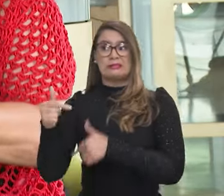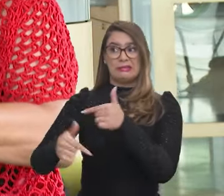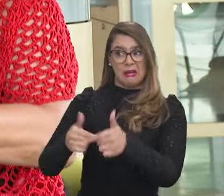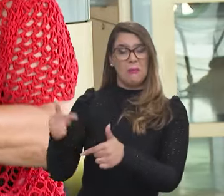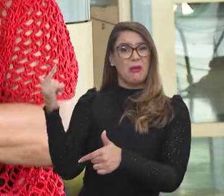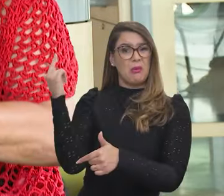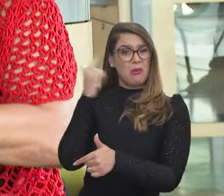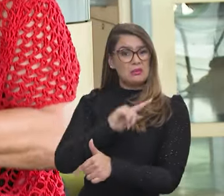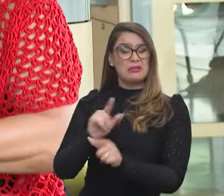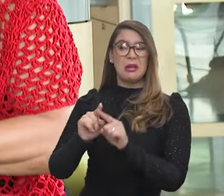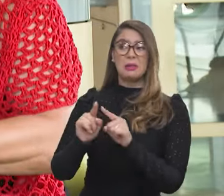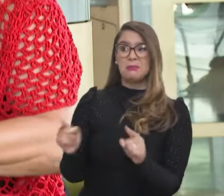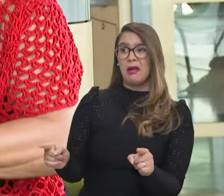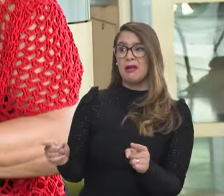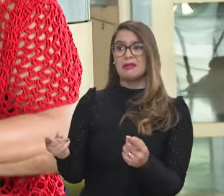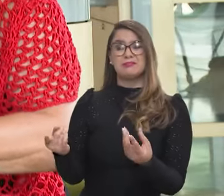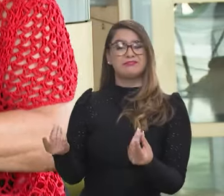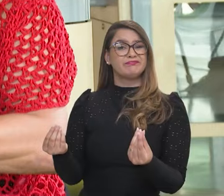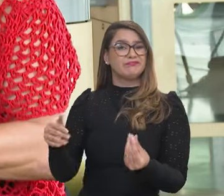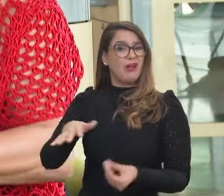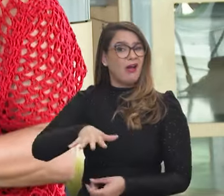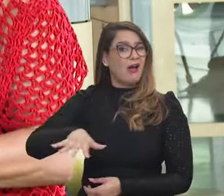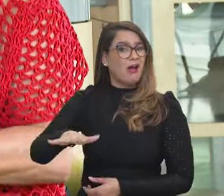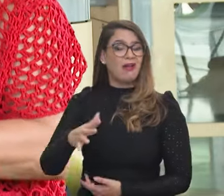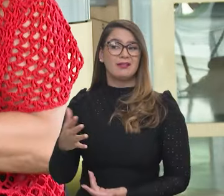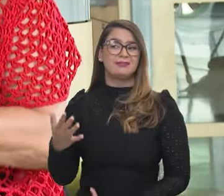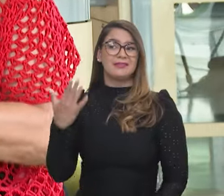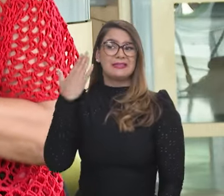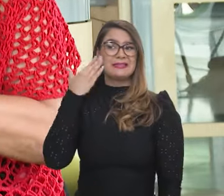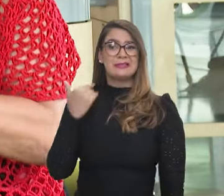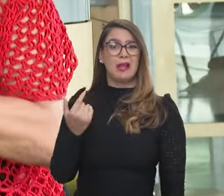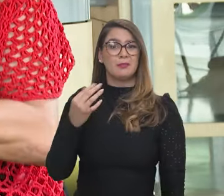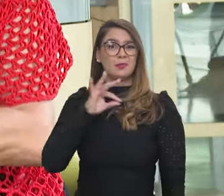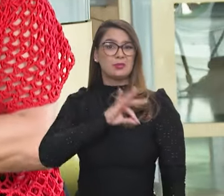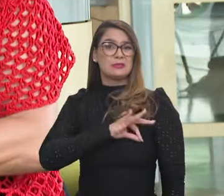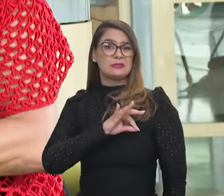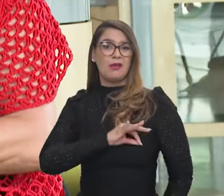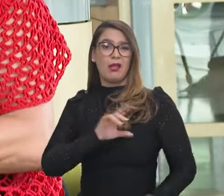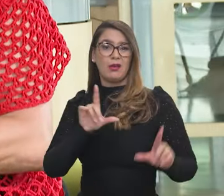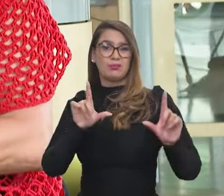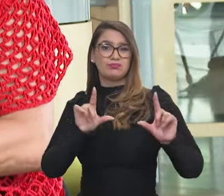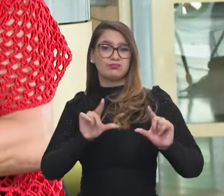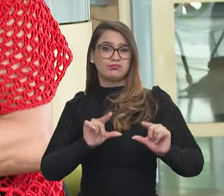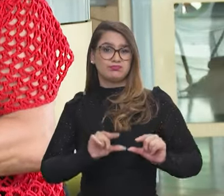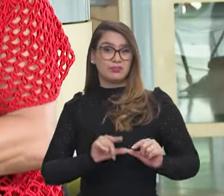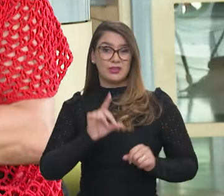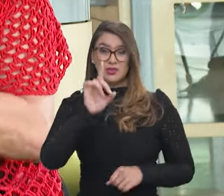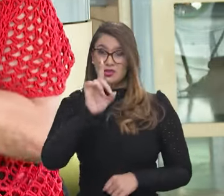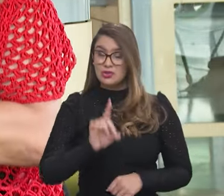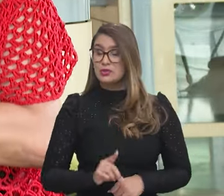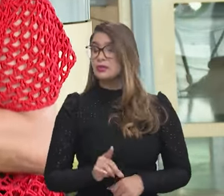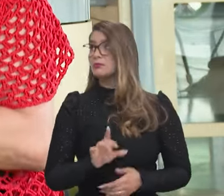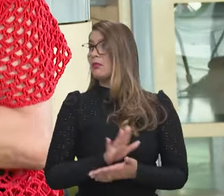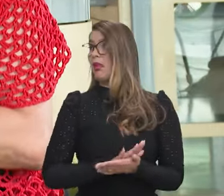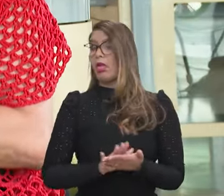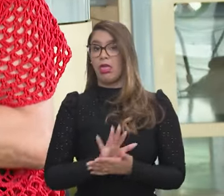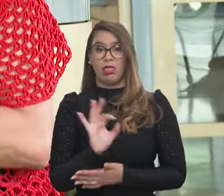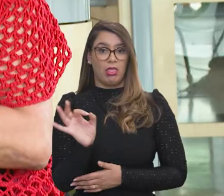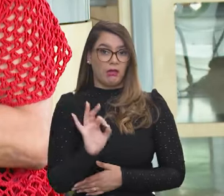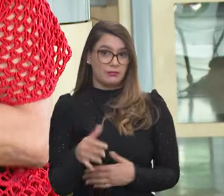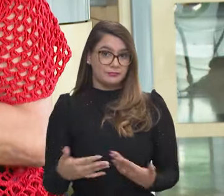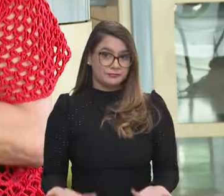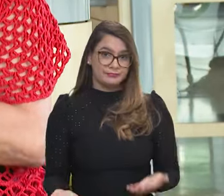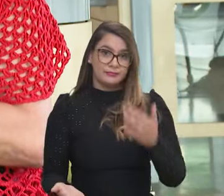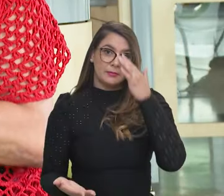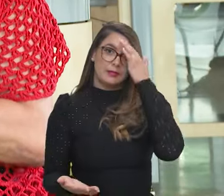trabalhando em condições... Nas áreas de serviço que todo mundo sabe que a remuneração é muito baixa. E os direitos nem se fala.